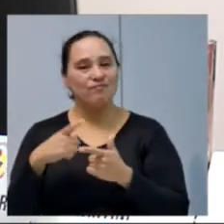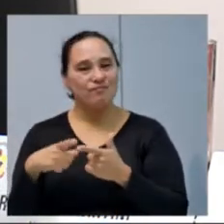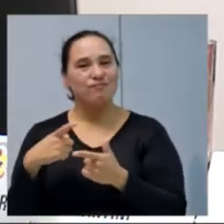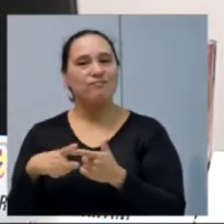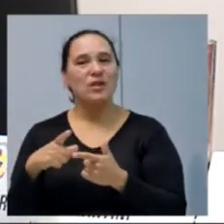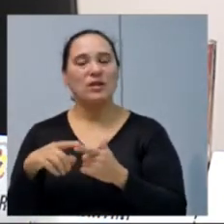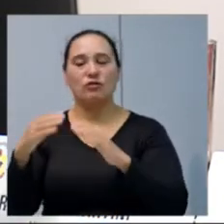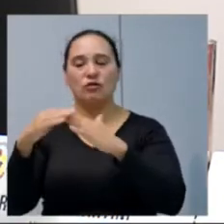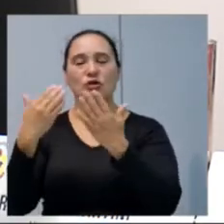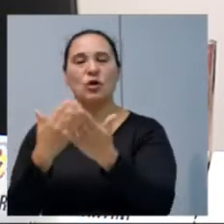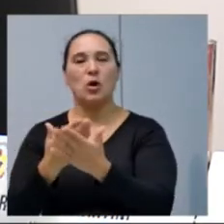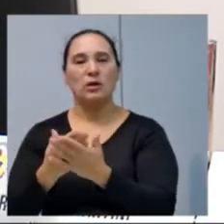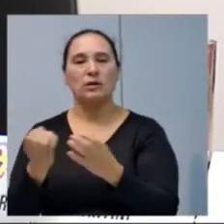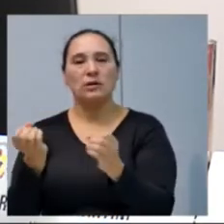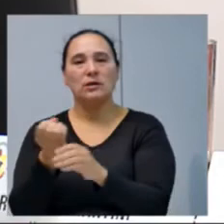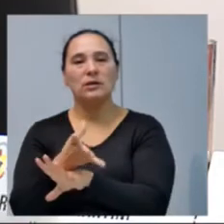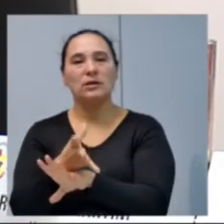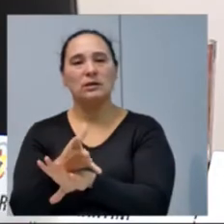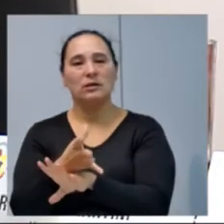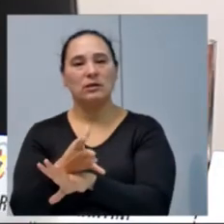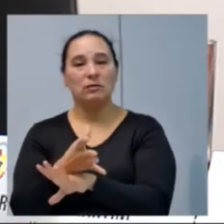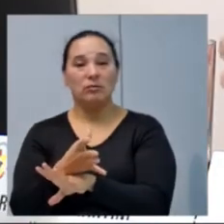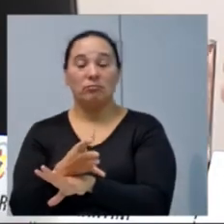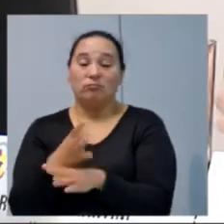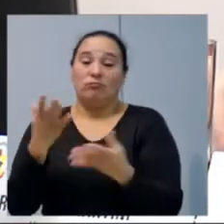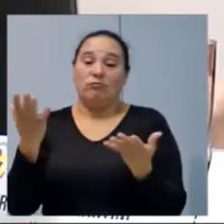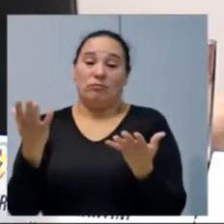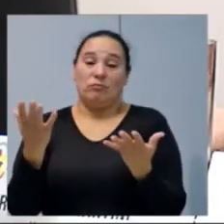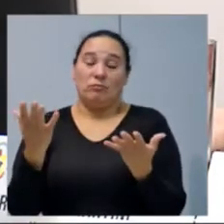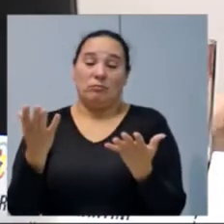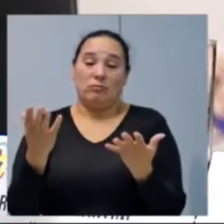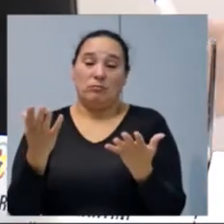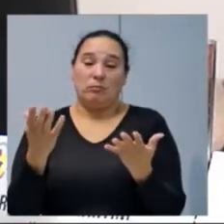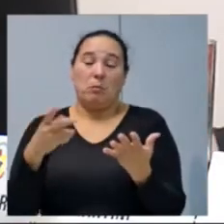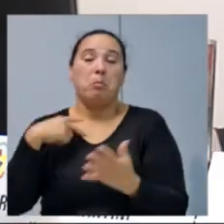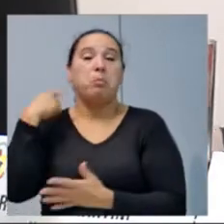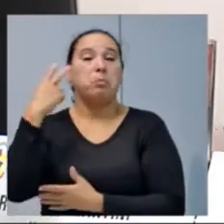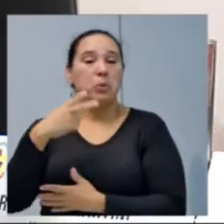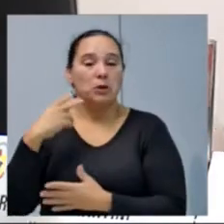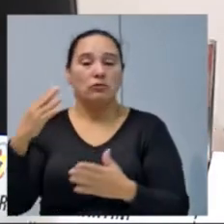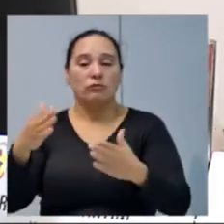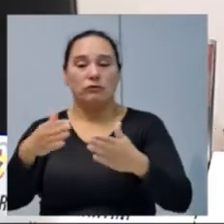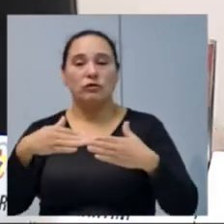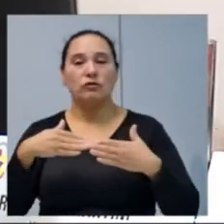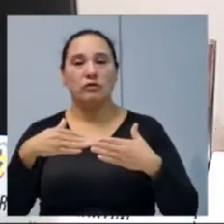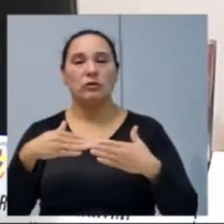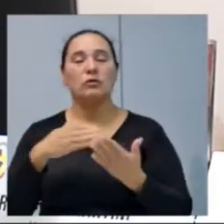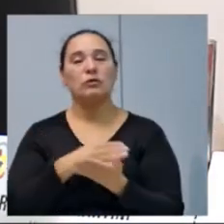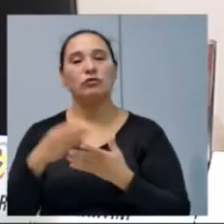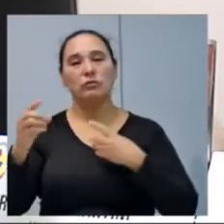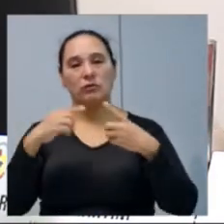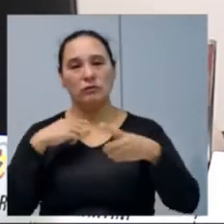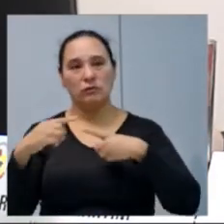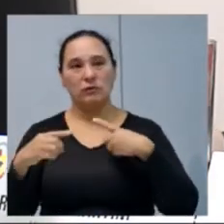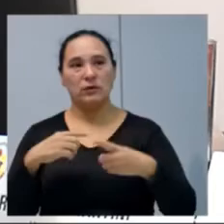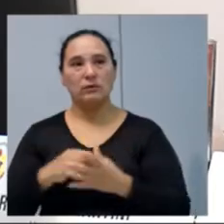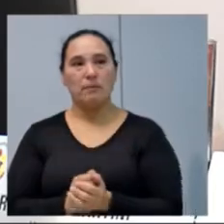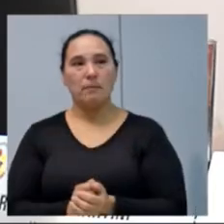aí das escolas que acabam por algumas intenções políticas sendo fechadas, infelizmente. Continua a discussão?